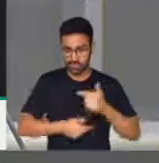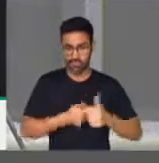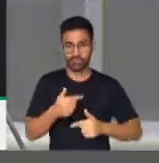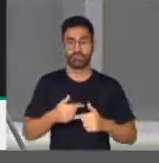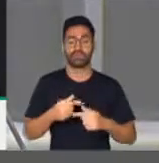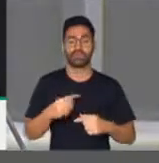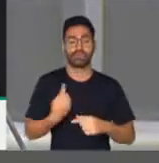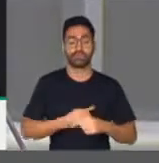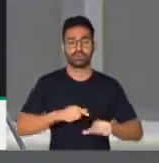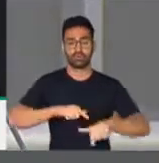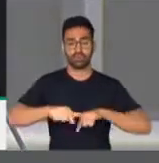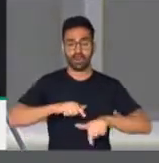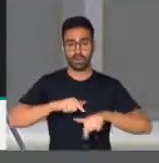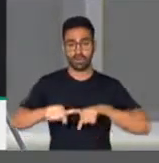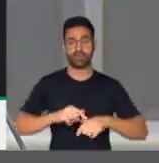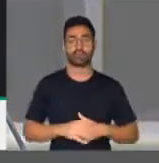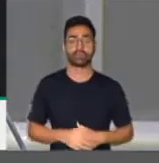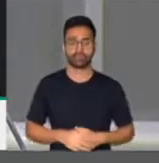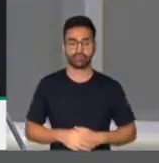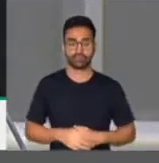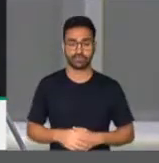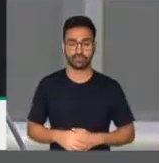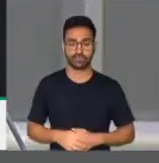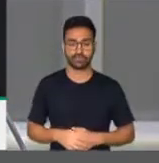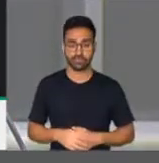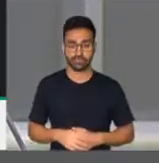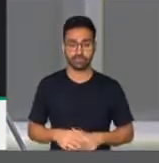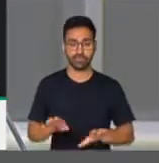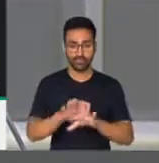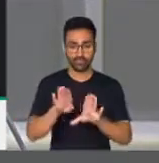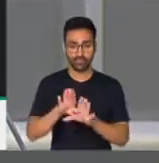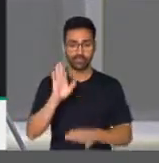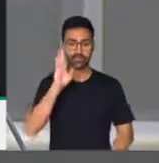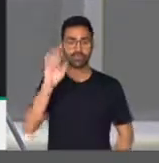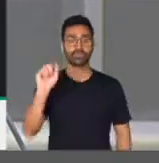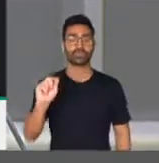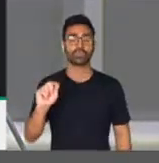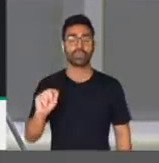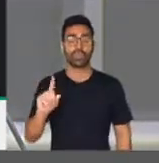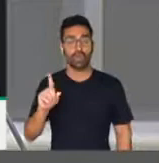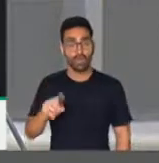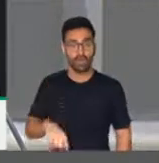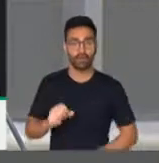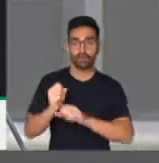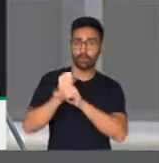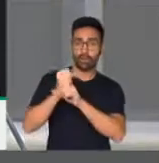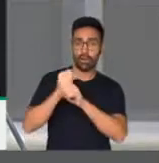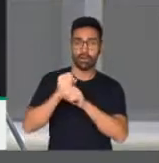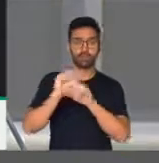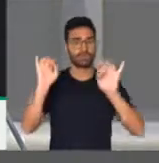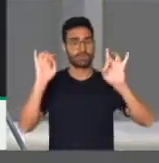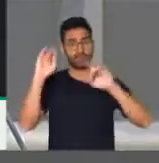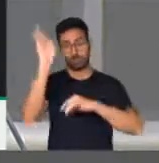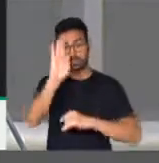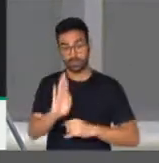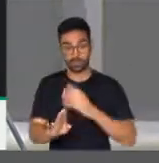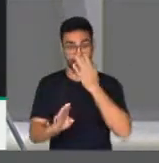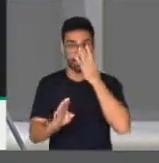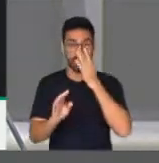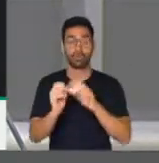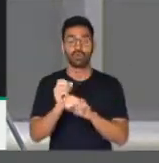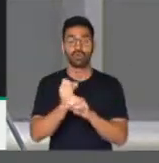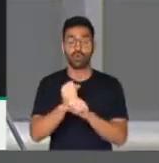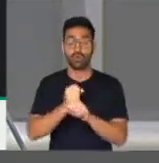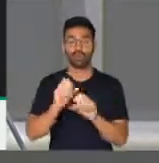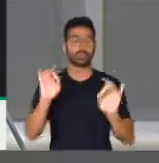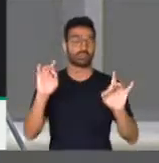o nosso trabalho, o nosso mandato parlamentar e, sobretudo, que este seja um grande ano para o Brasil, que seja um grande ano para o